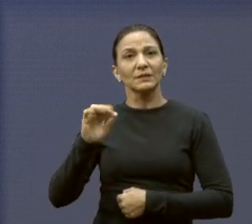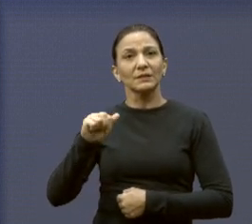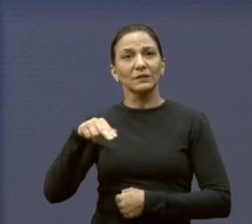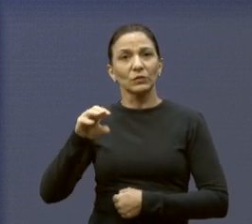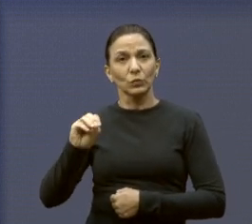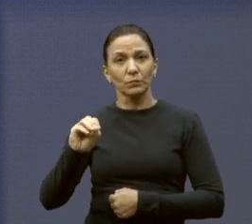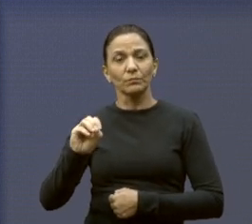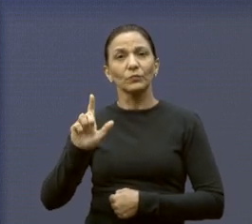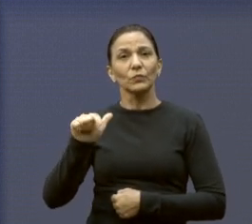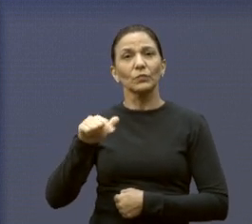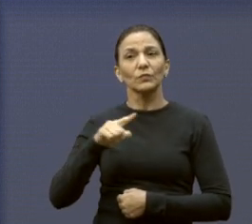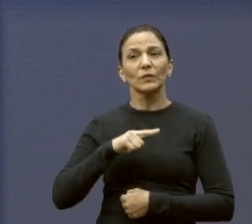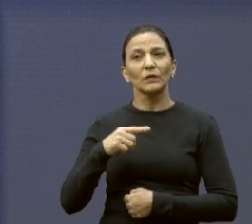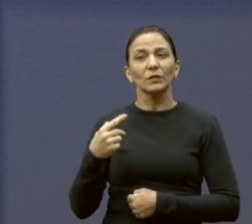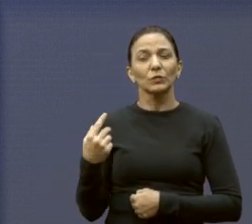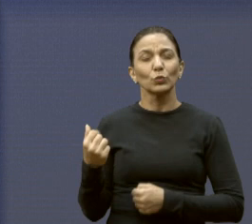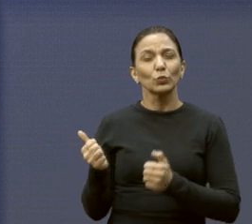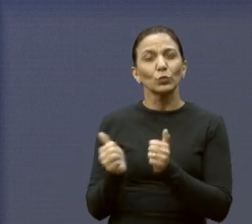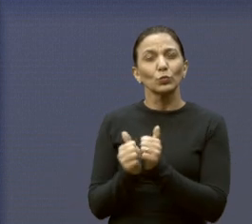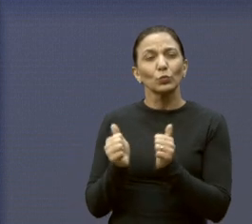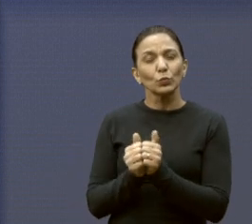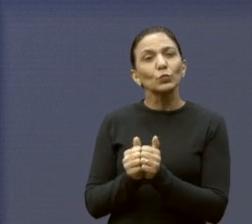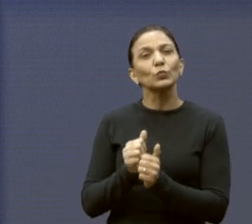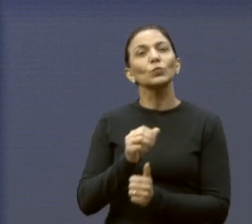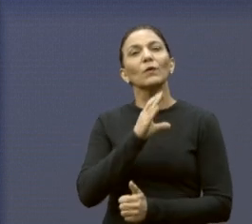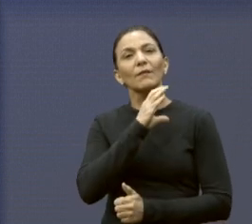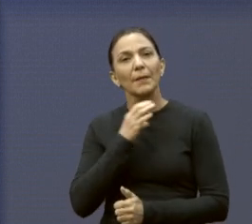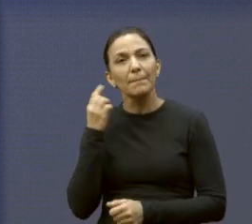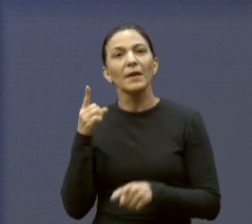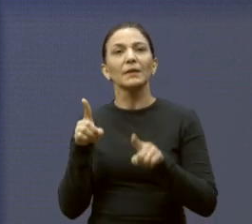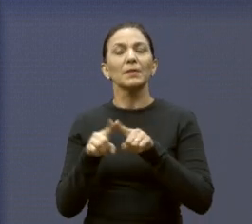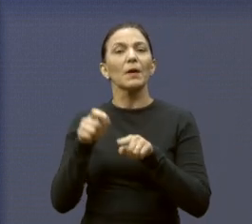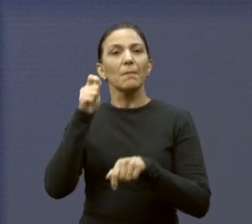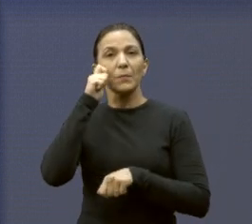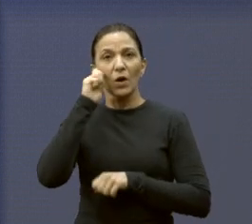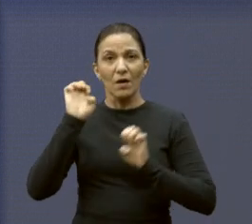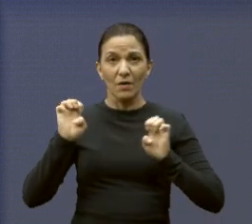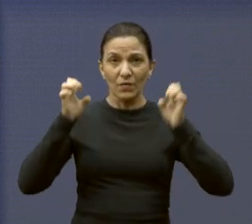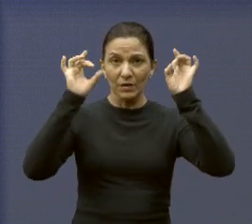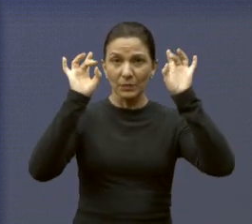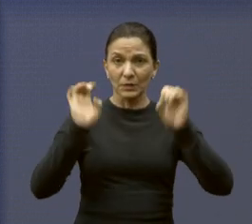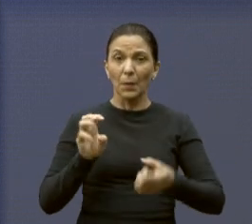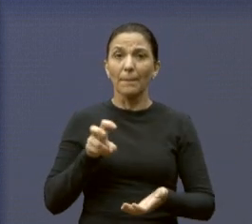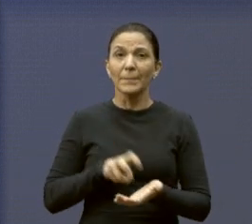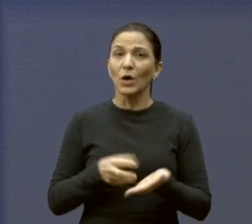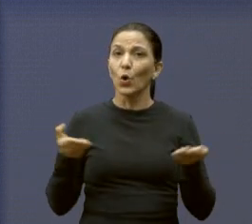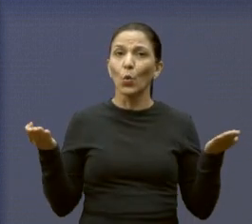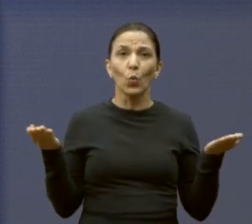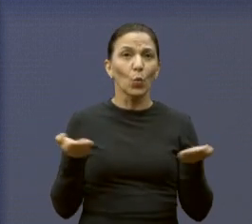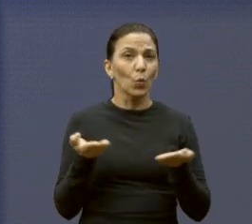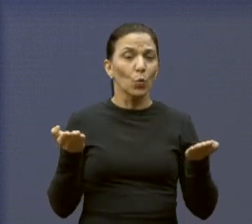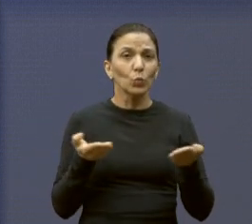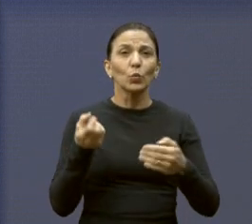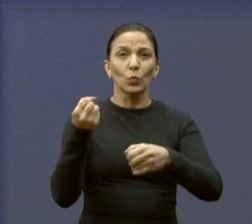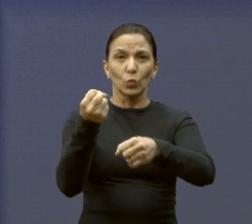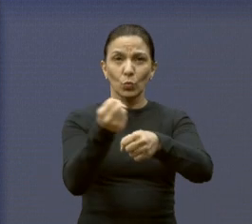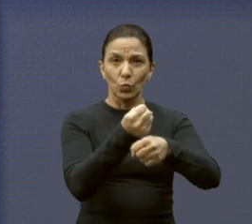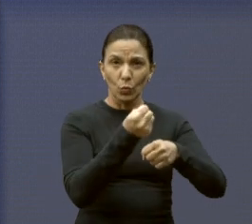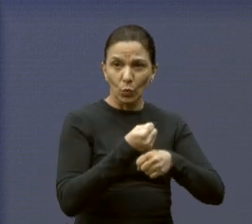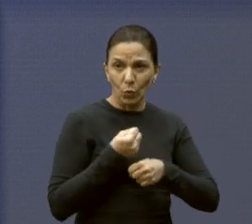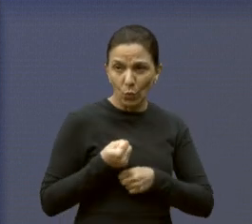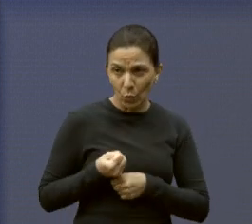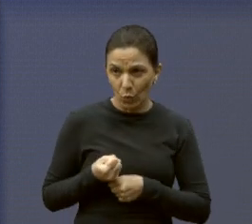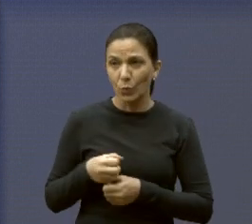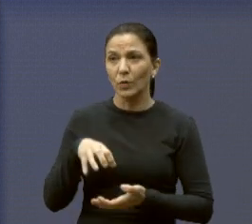Clemente e o vereador Manuel Espontão. Evento que aconteceu na manhã de hoje. As reformas do Centro